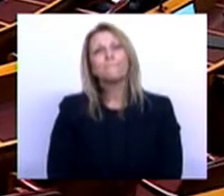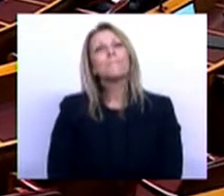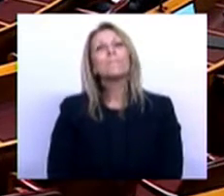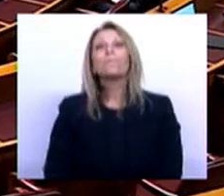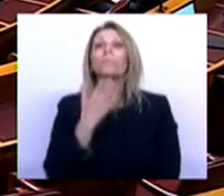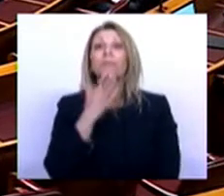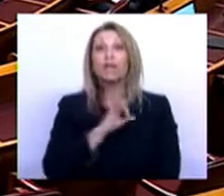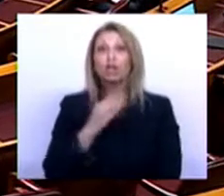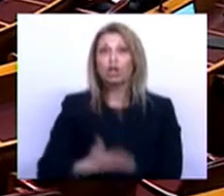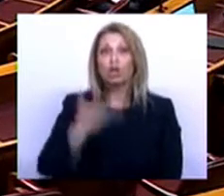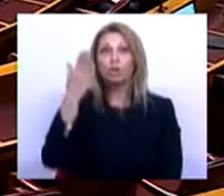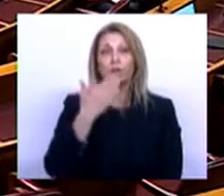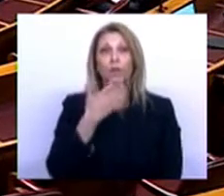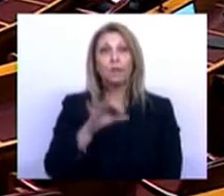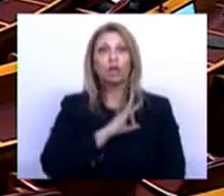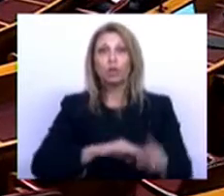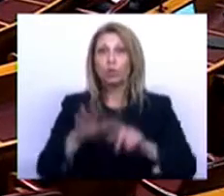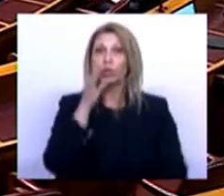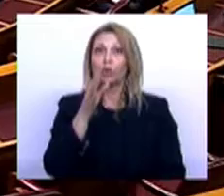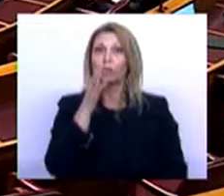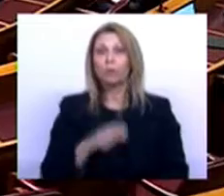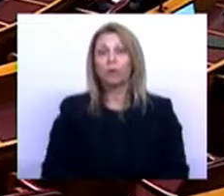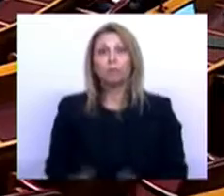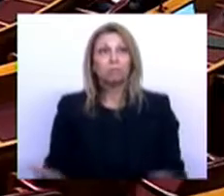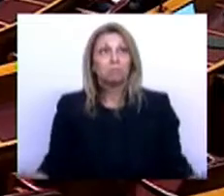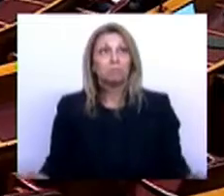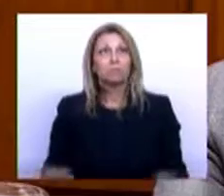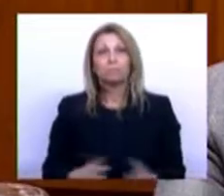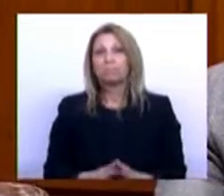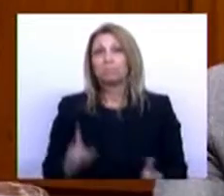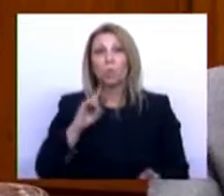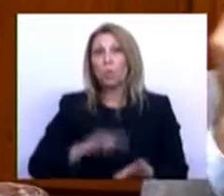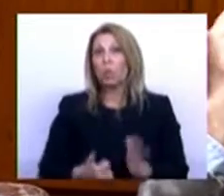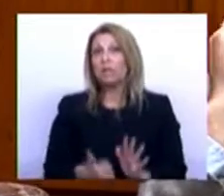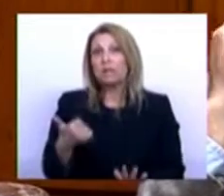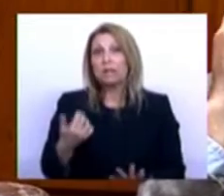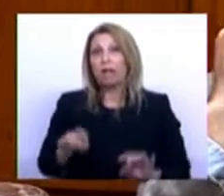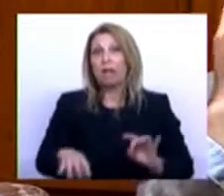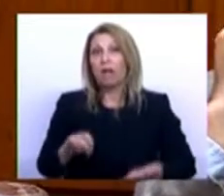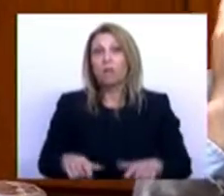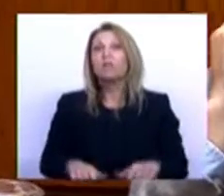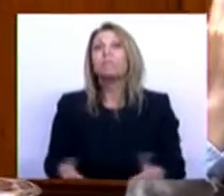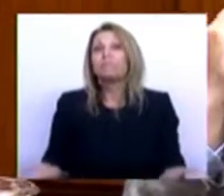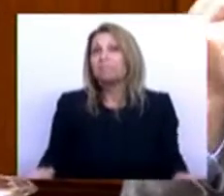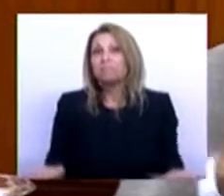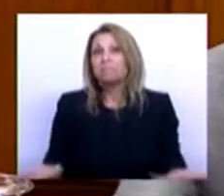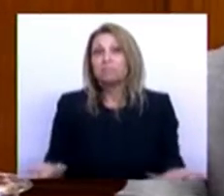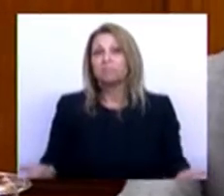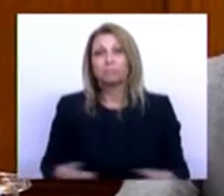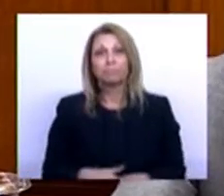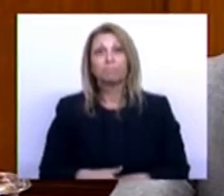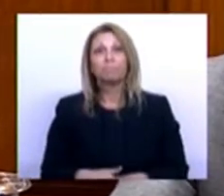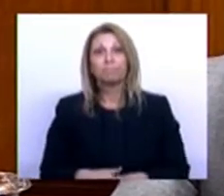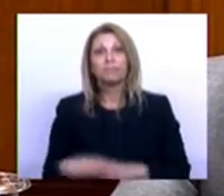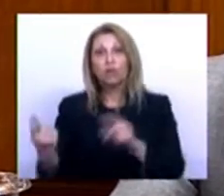Muito obrigada Sr. Presidente, muito obrigada Sr. Deputado, basicamente aquilo que esteve aqui em causa foi uma discussão em torno